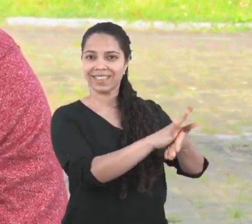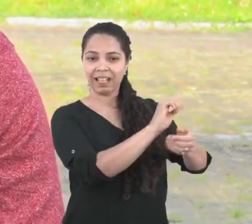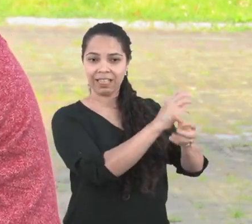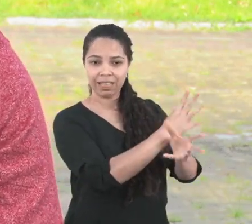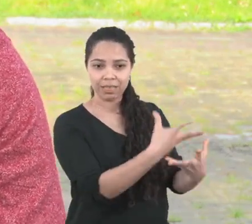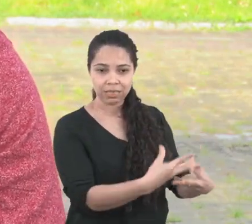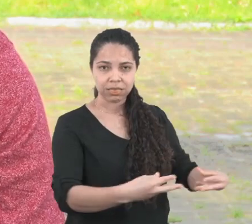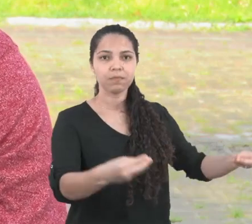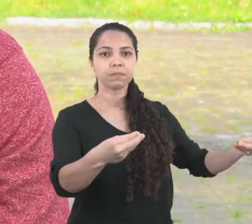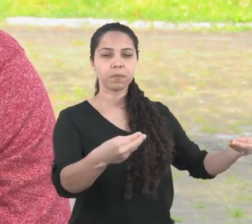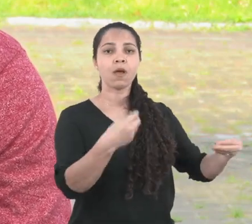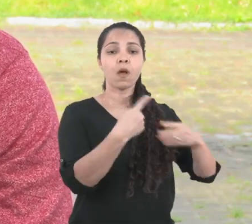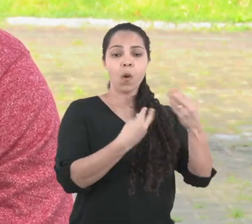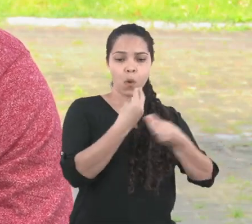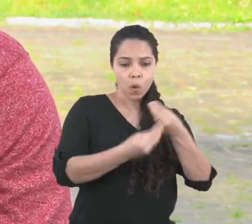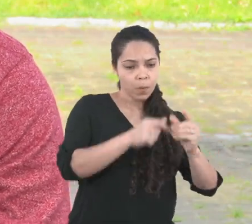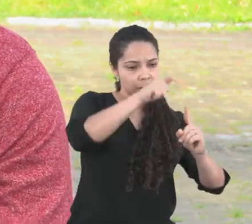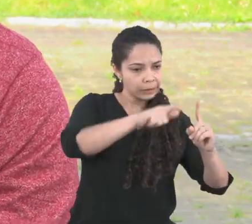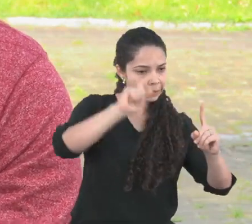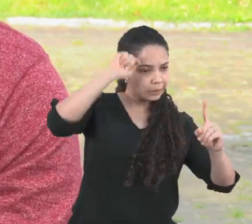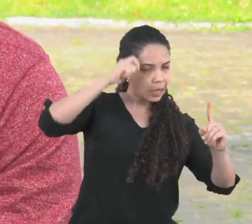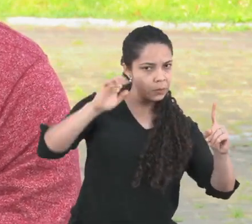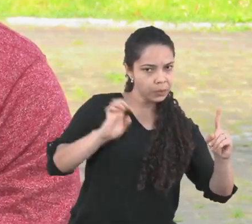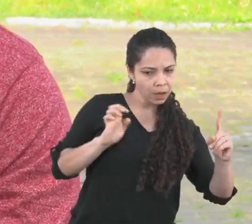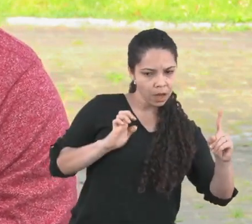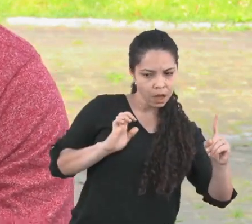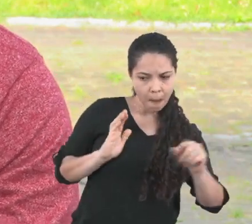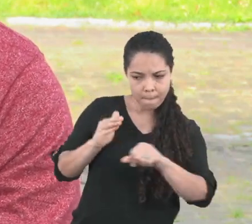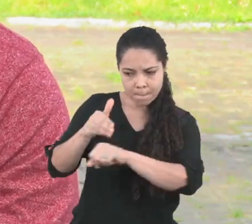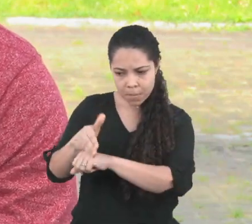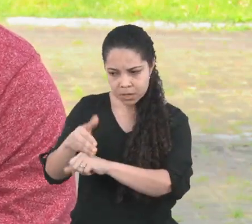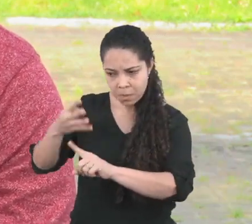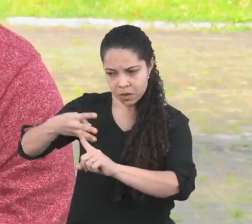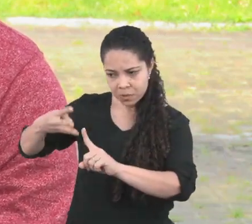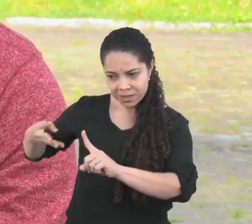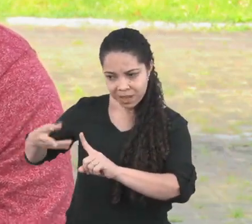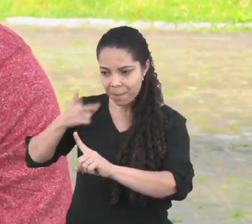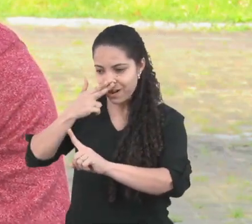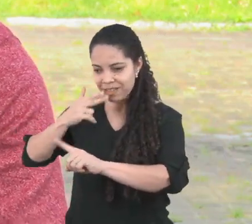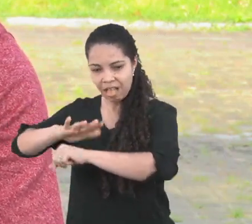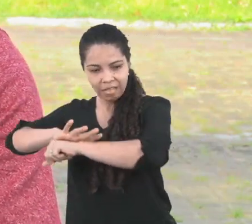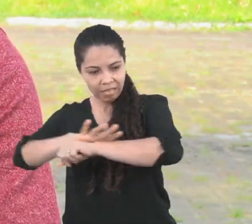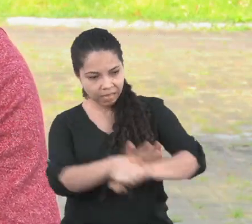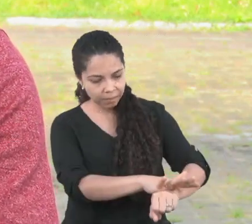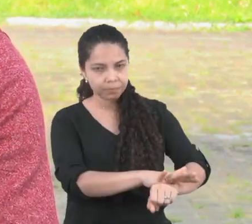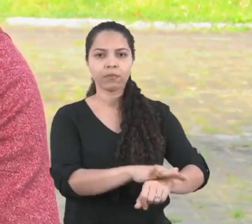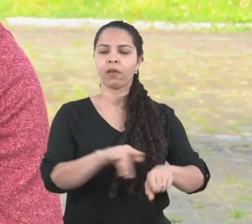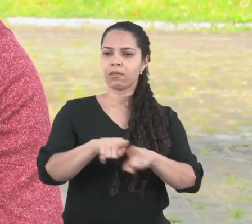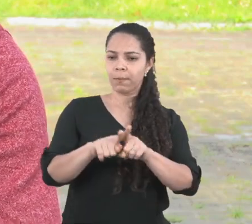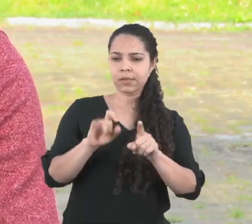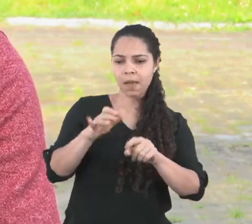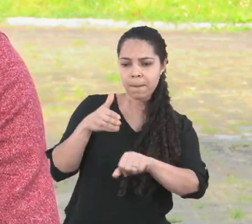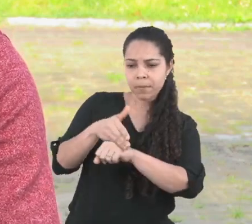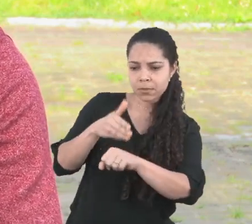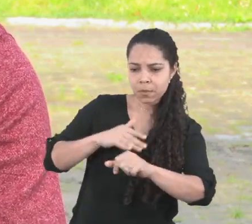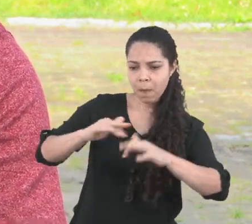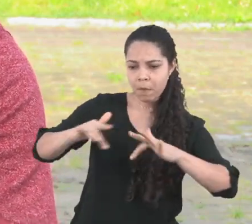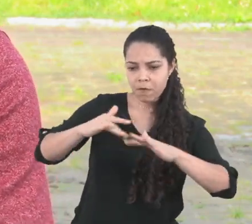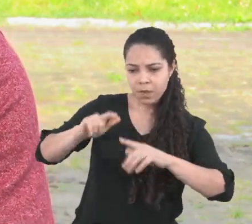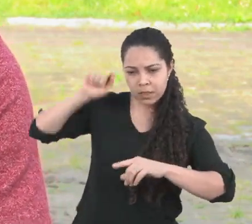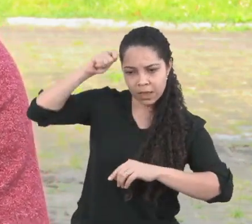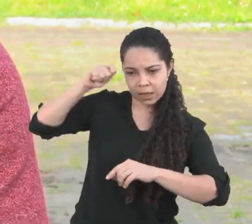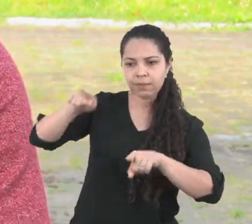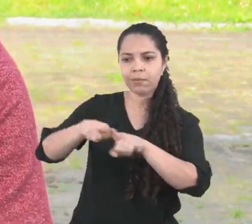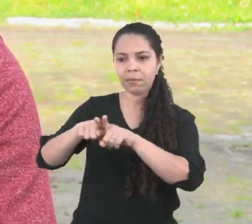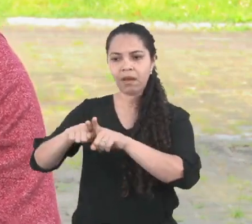gay, no movimento LGBT, ele não é atendido por sofrer racismo. No movimento negro, muitas vezes sofre LGBTfobia